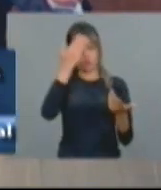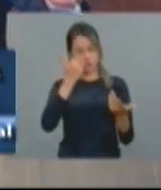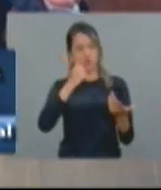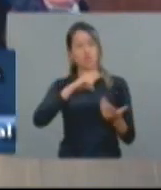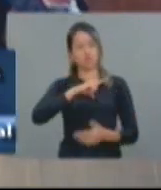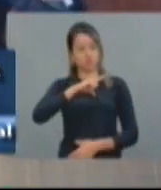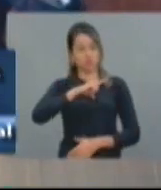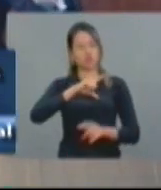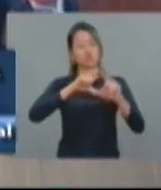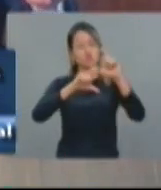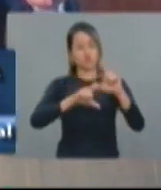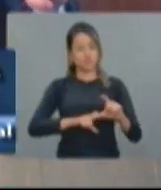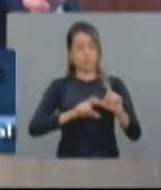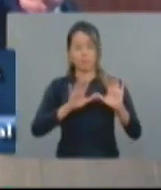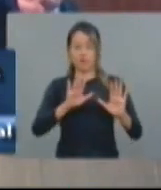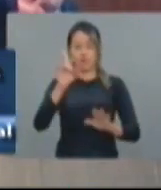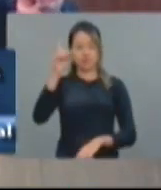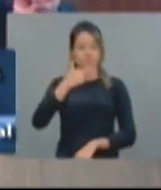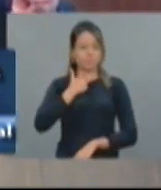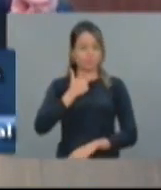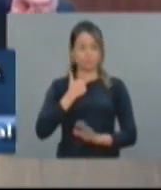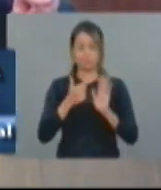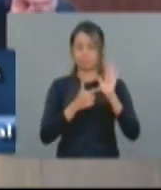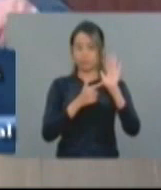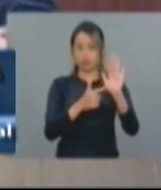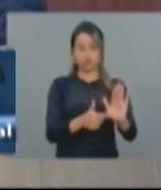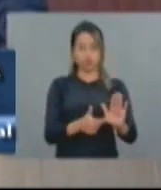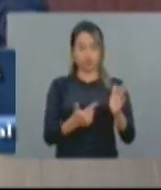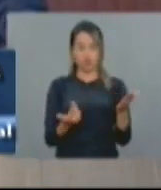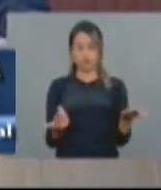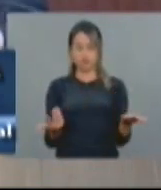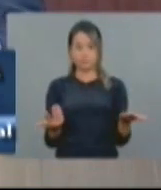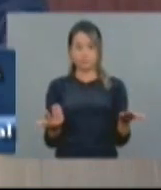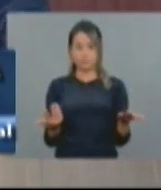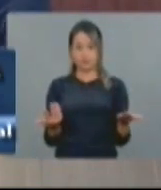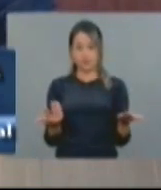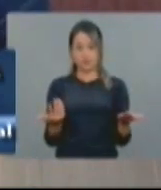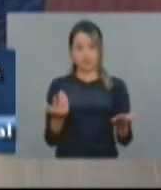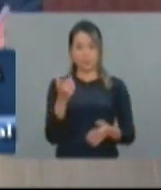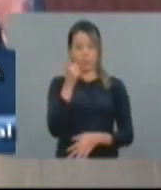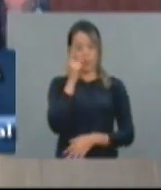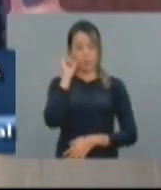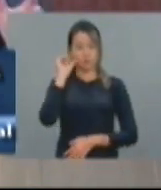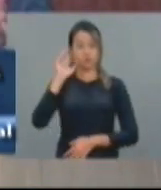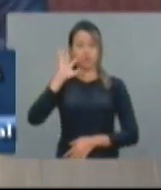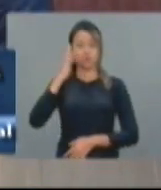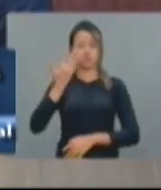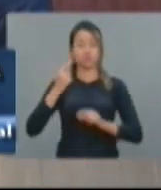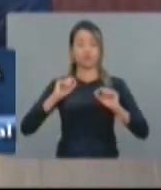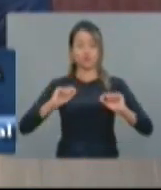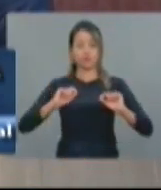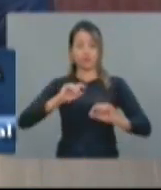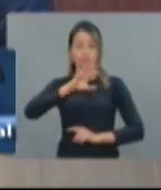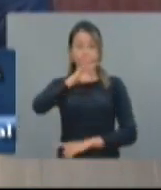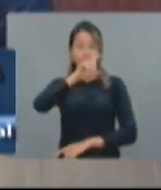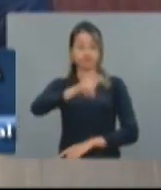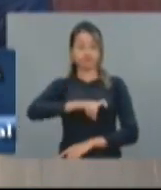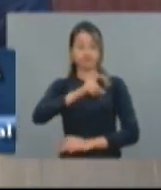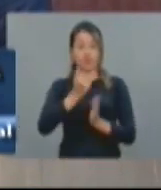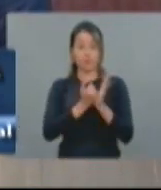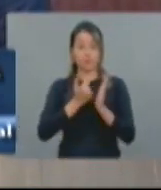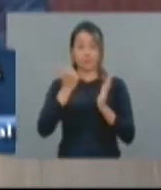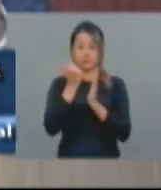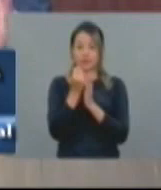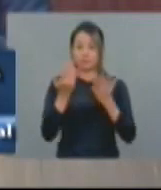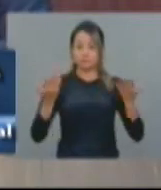absurdas que eles foram buscar ontem, que definiram ontem, que ele tivesse colocado no provisionamento